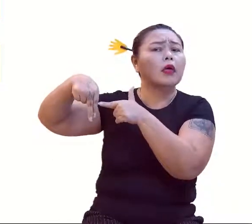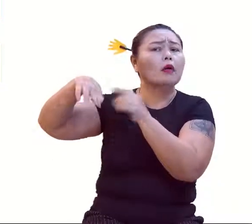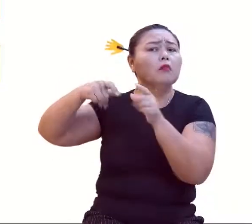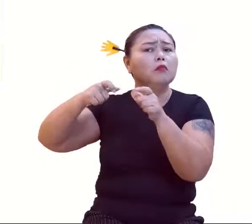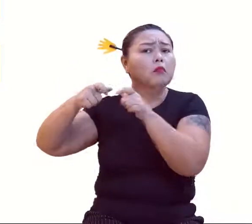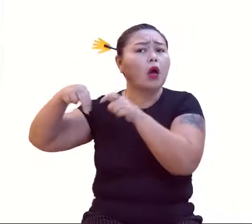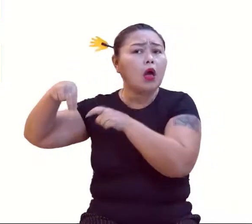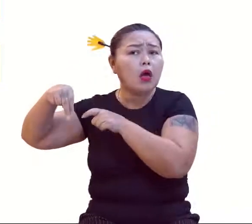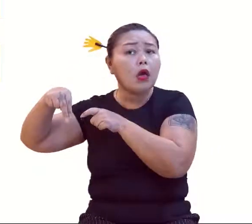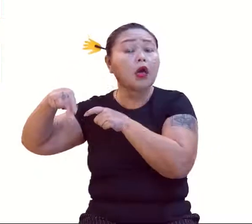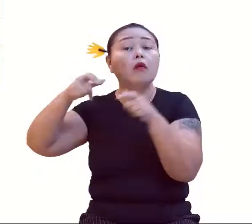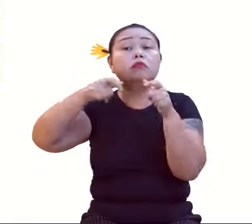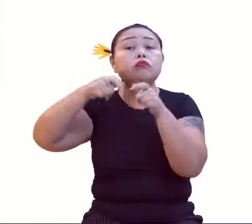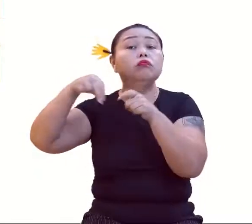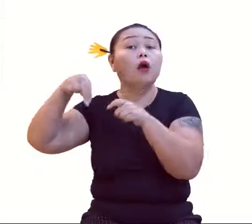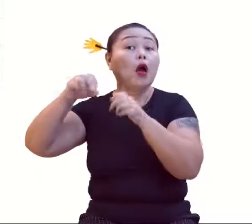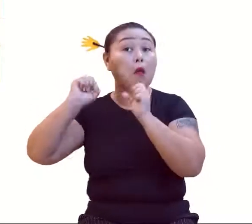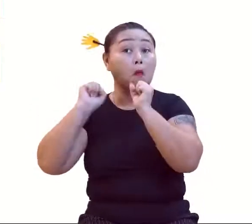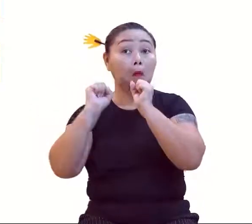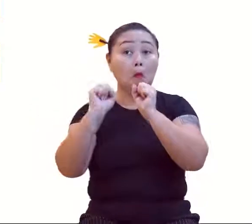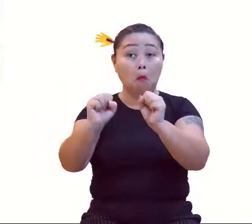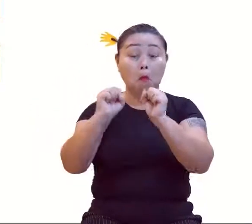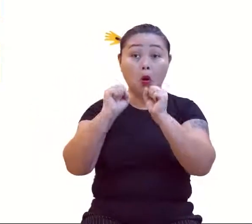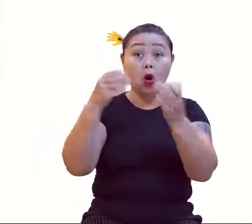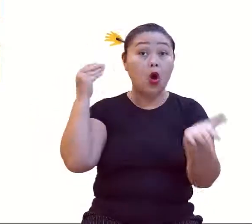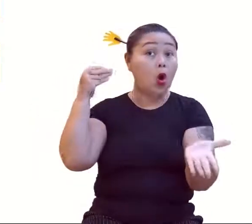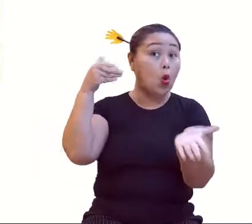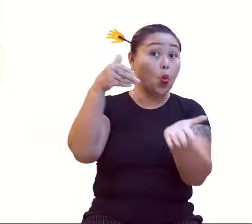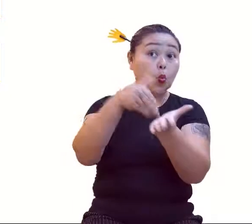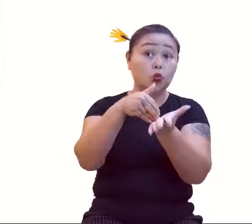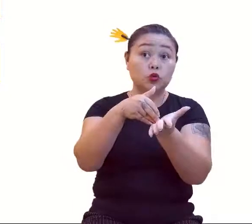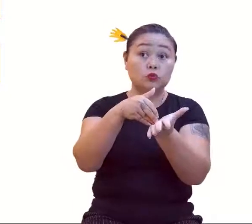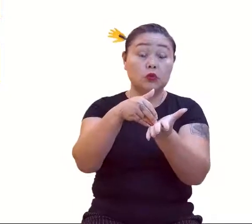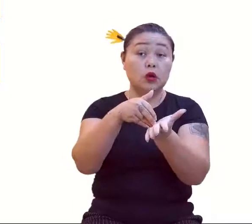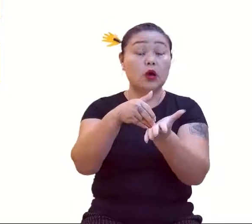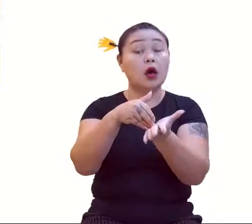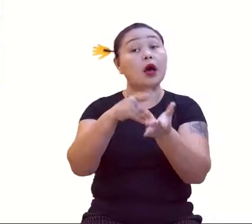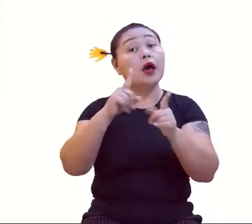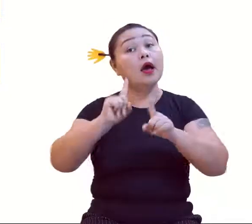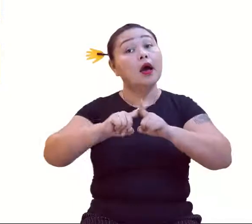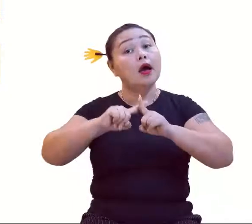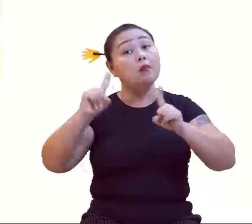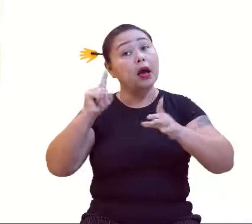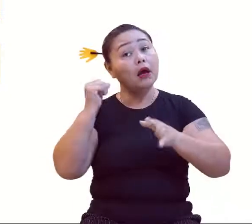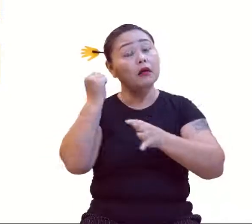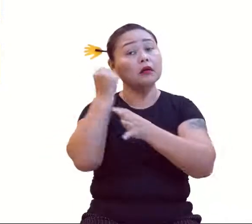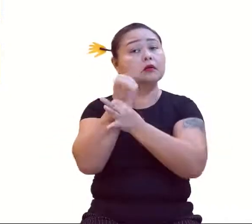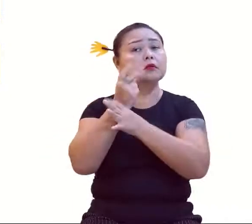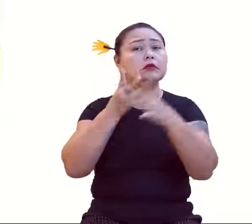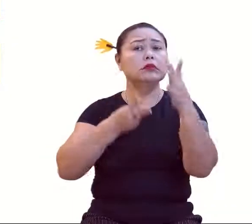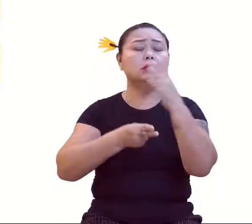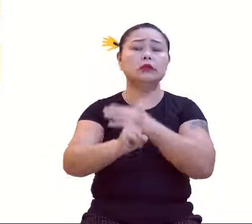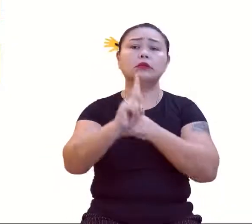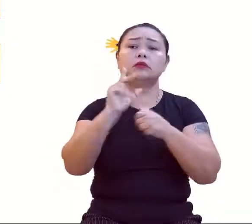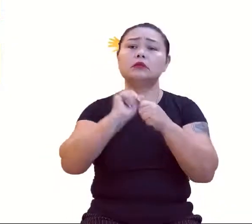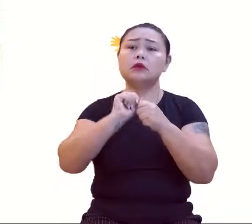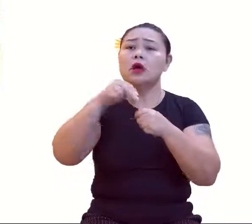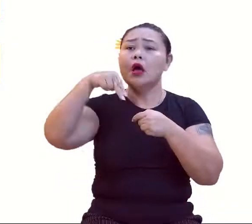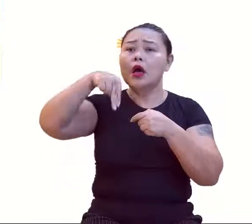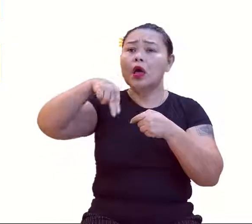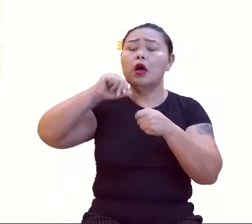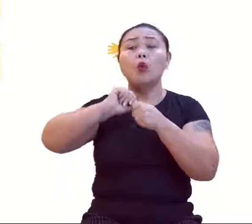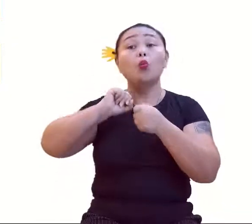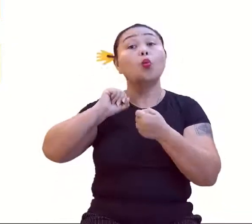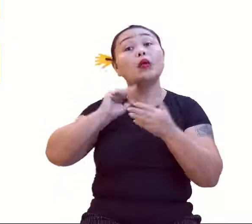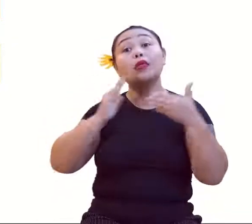posição N pode ser a última posição, mas não me garante que sempre o enésimo termo vai ser